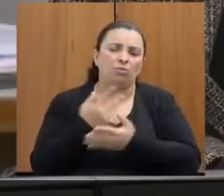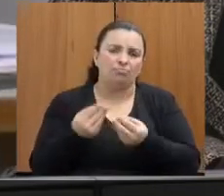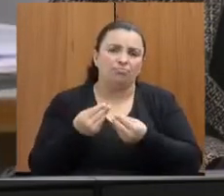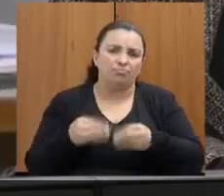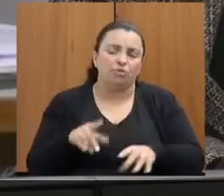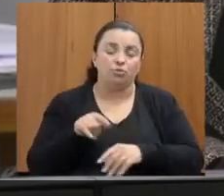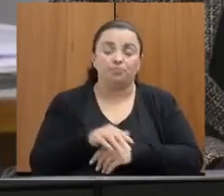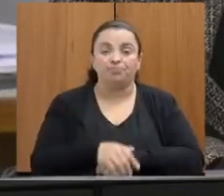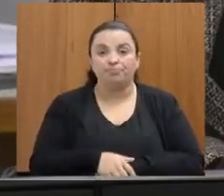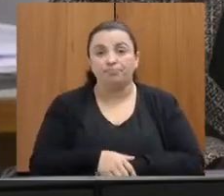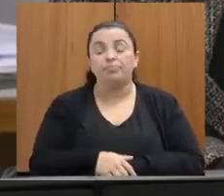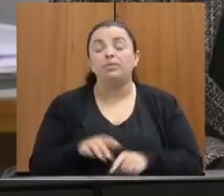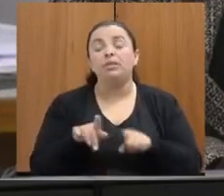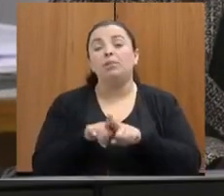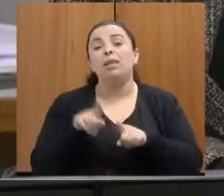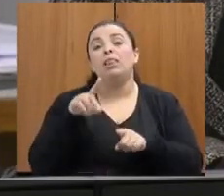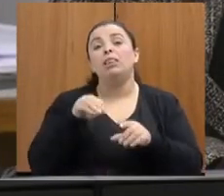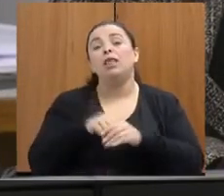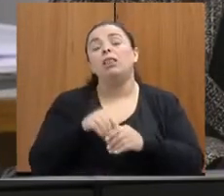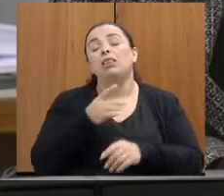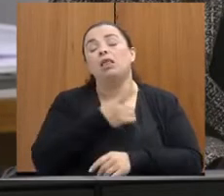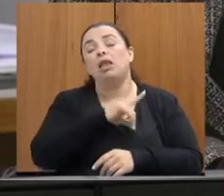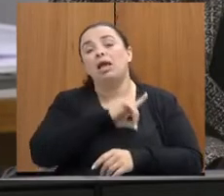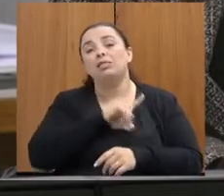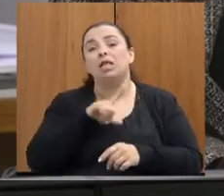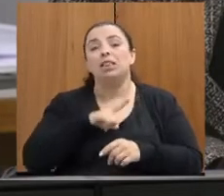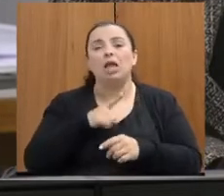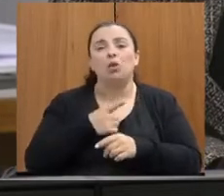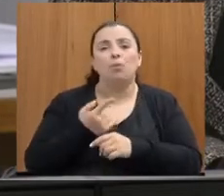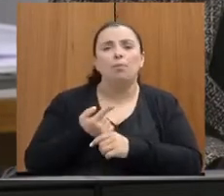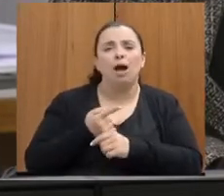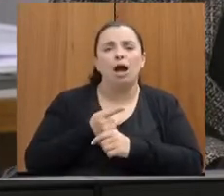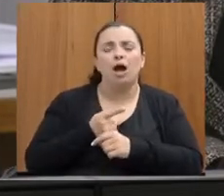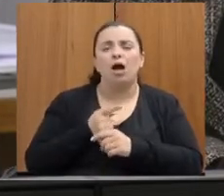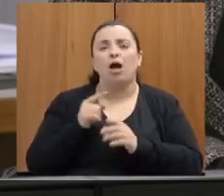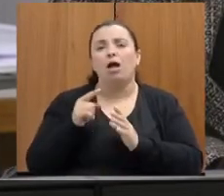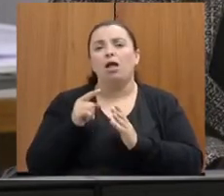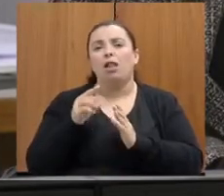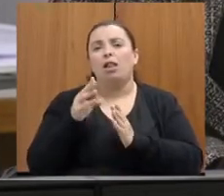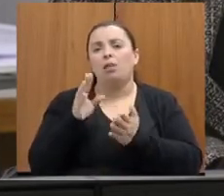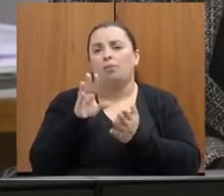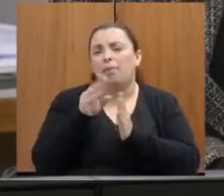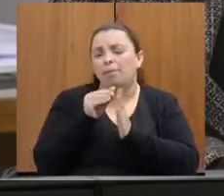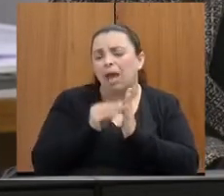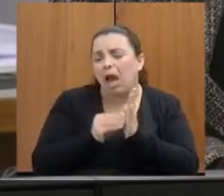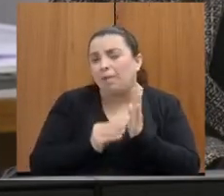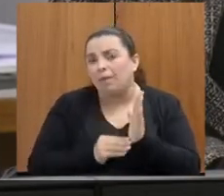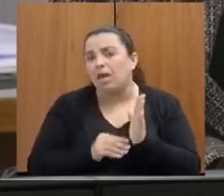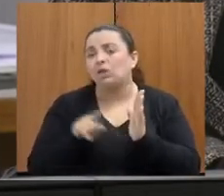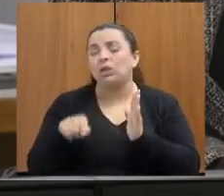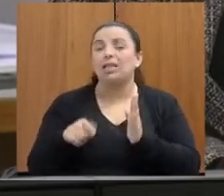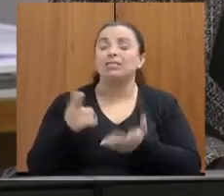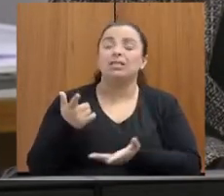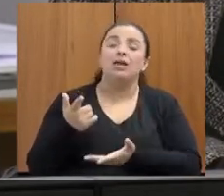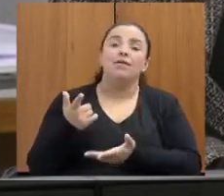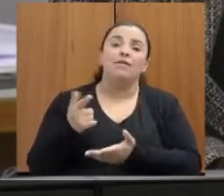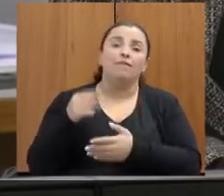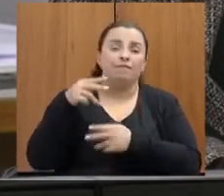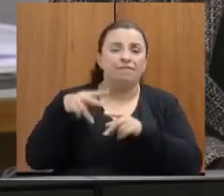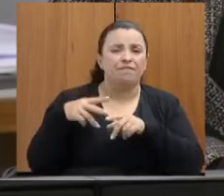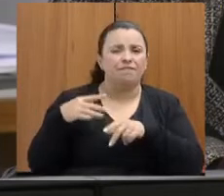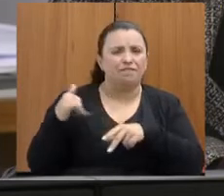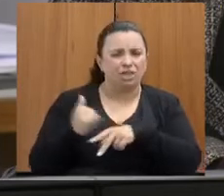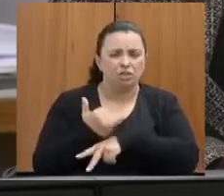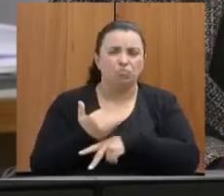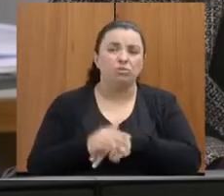delegacia uma busca ativa das vítimas, porque a gente sabe que as vítimas às vezes fazem o boletim de ocorrência, tem as questões do boletim